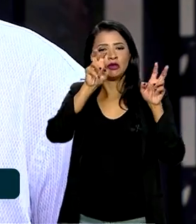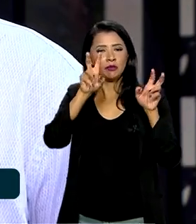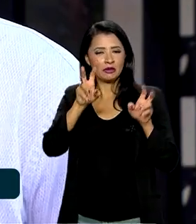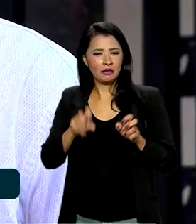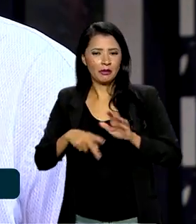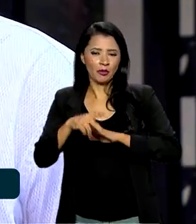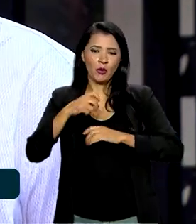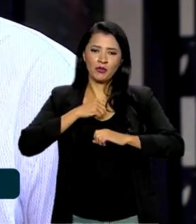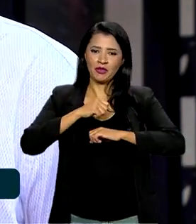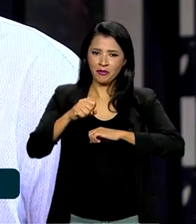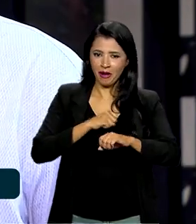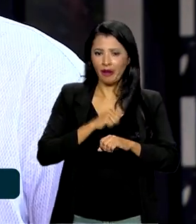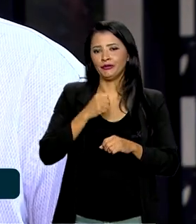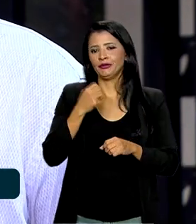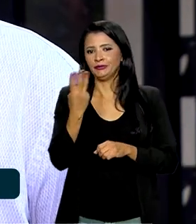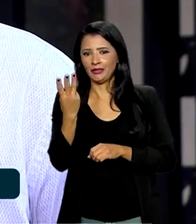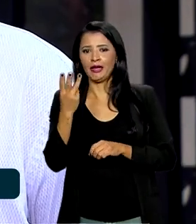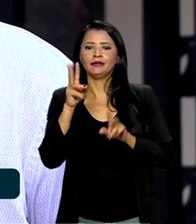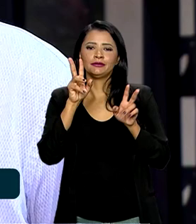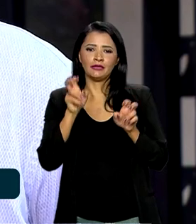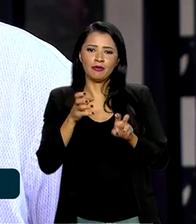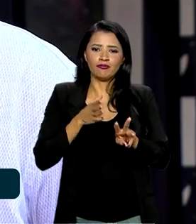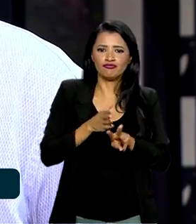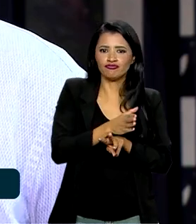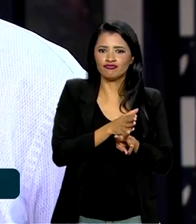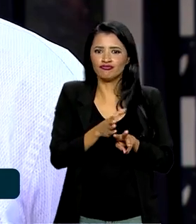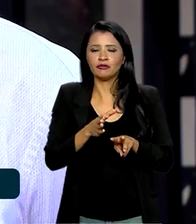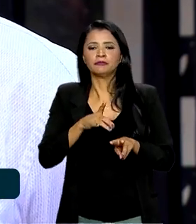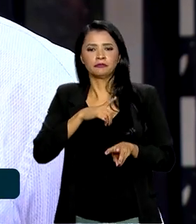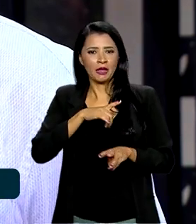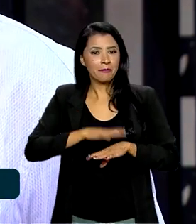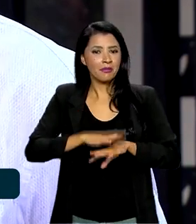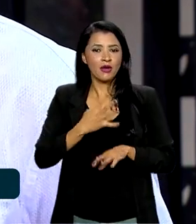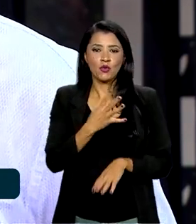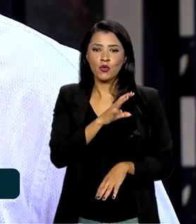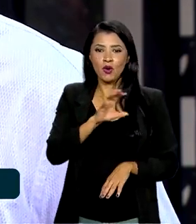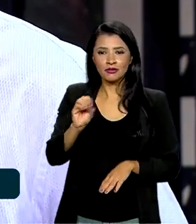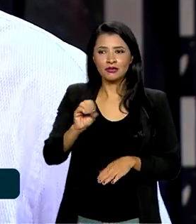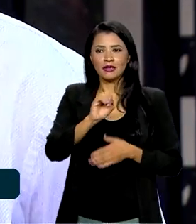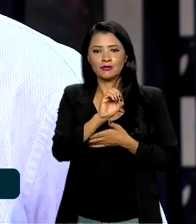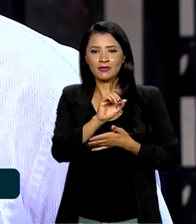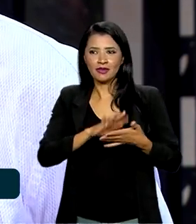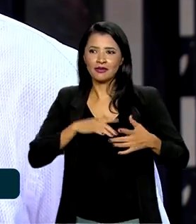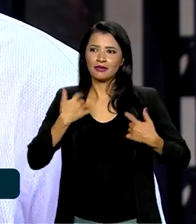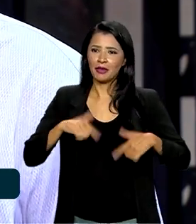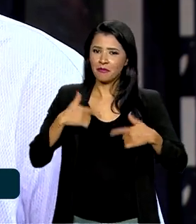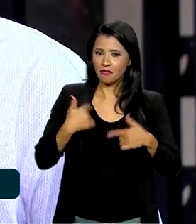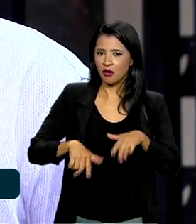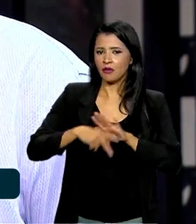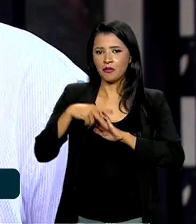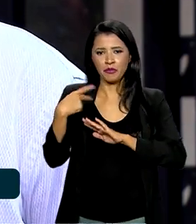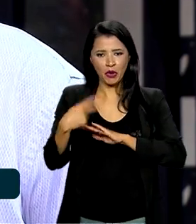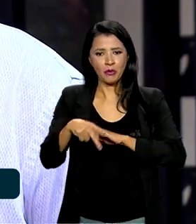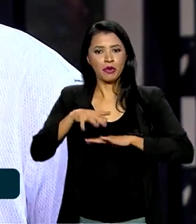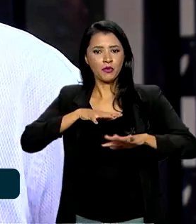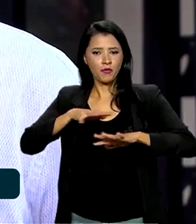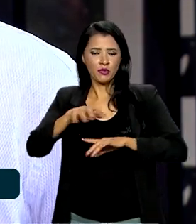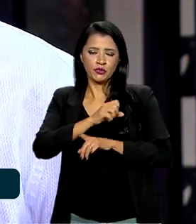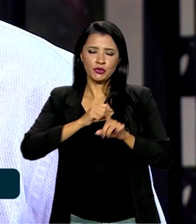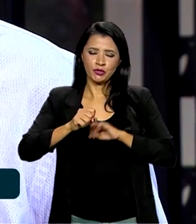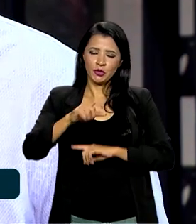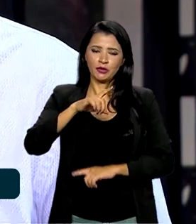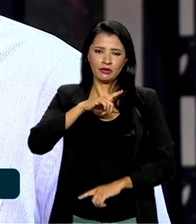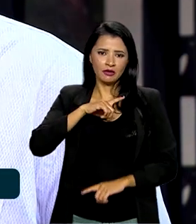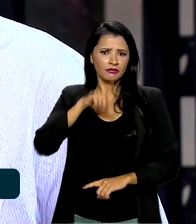quais três transversais. Mais de 400 atividades autogestionadas pelos movimentos sociais. Foi